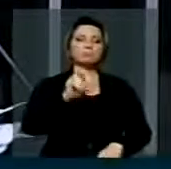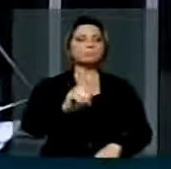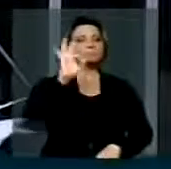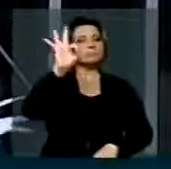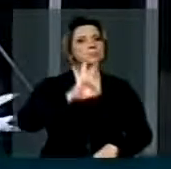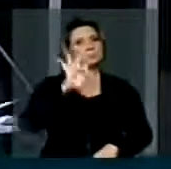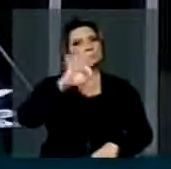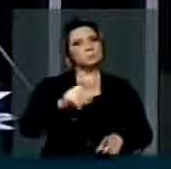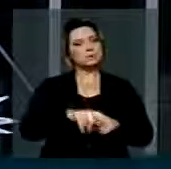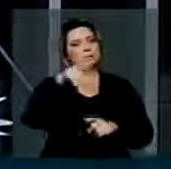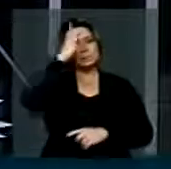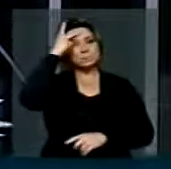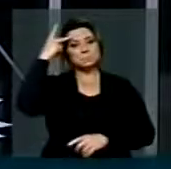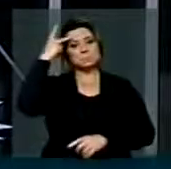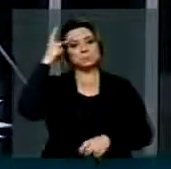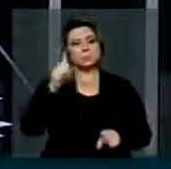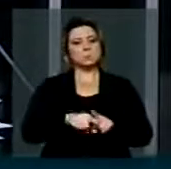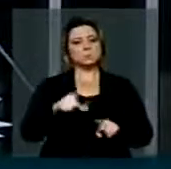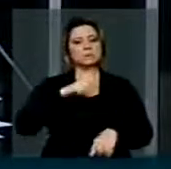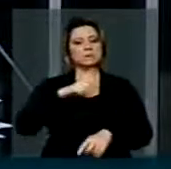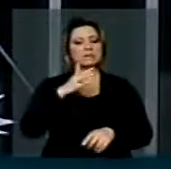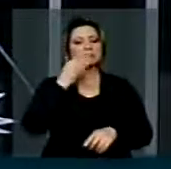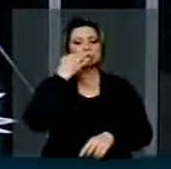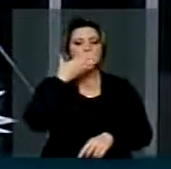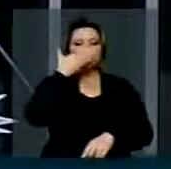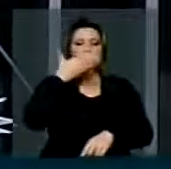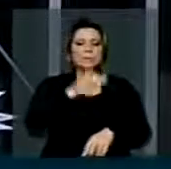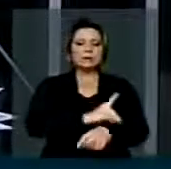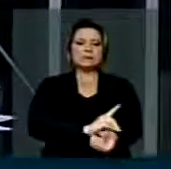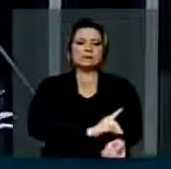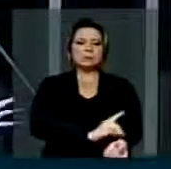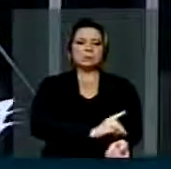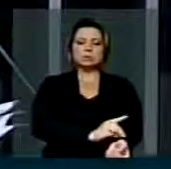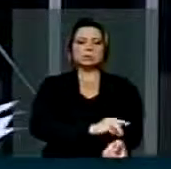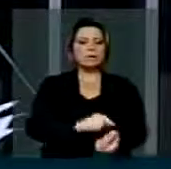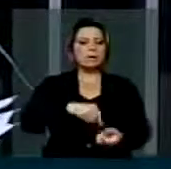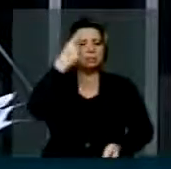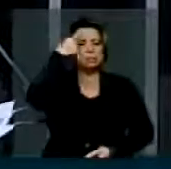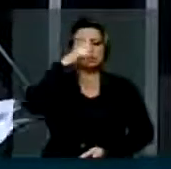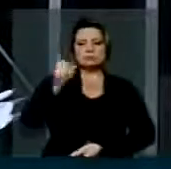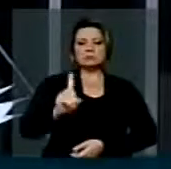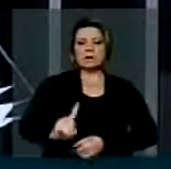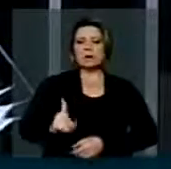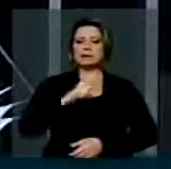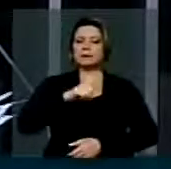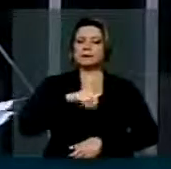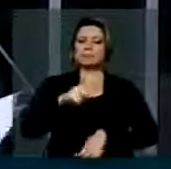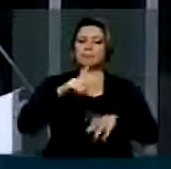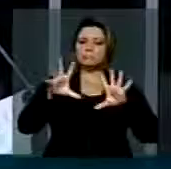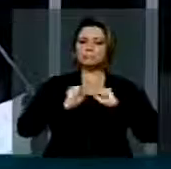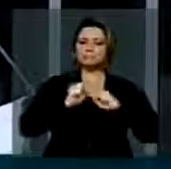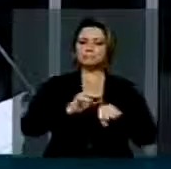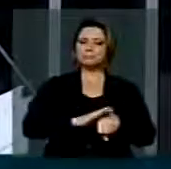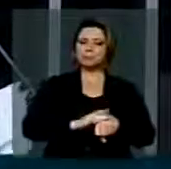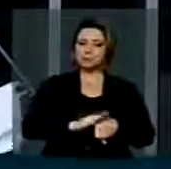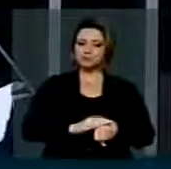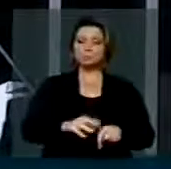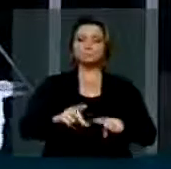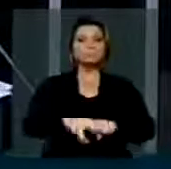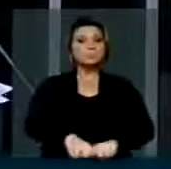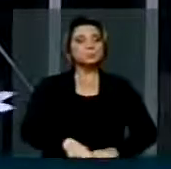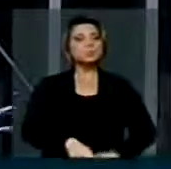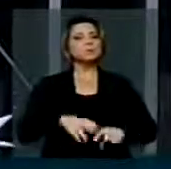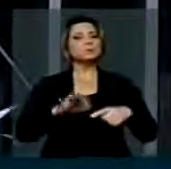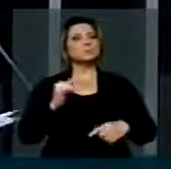% das pessoas portadoras de diabetes desconhecem essa condição. Por conta